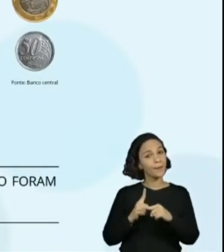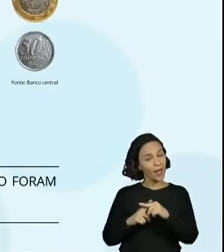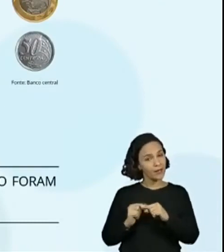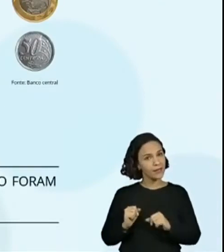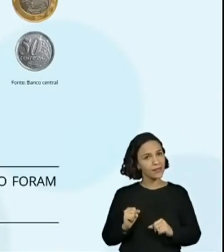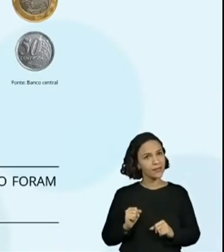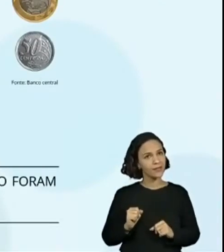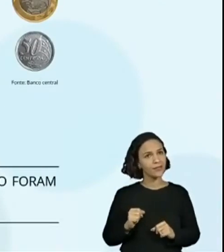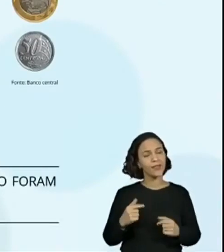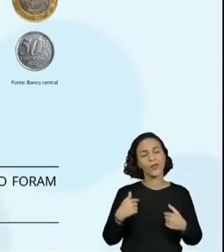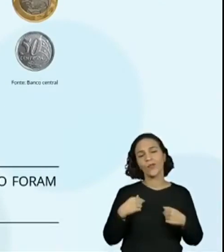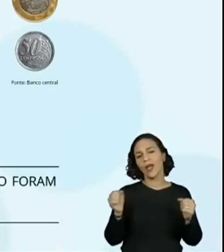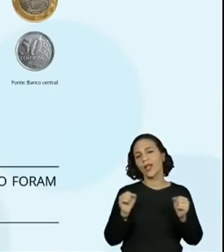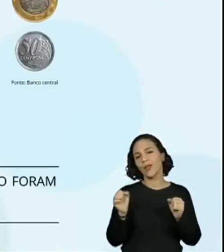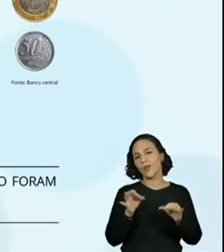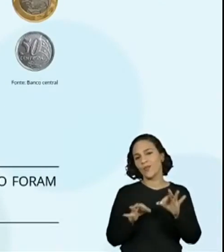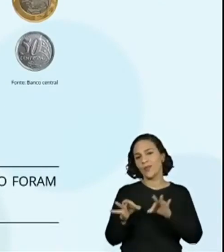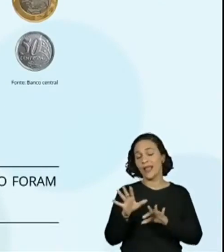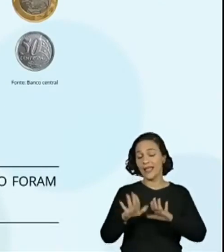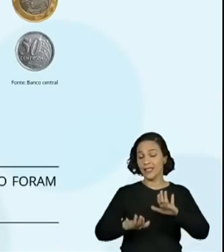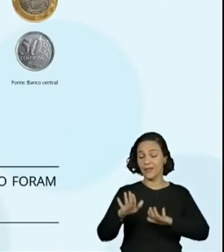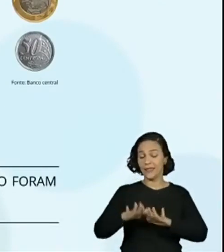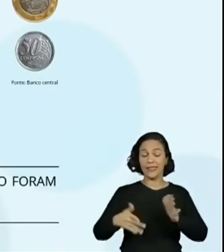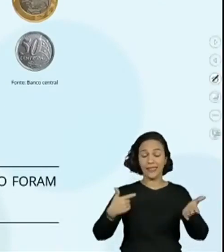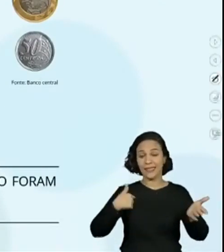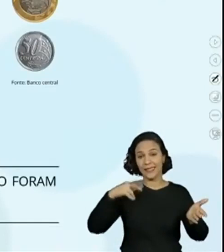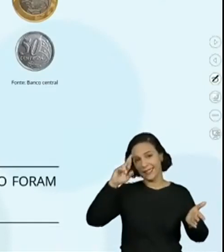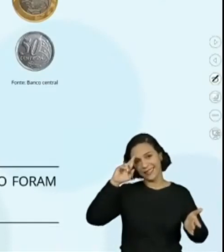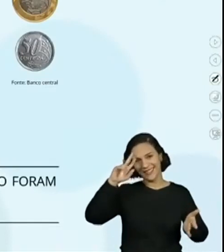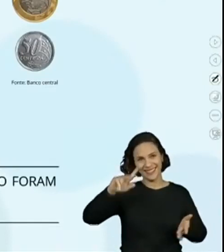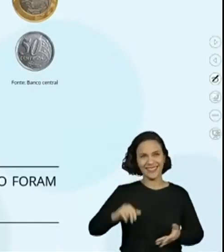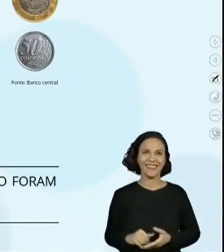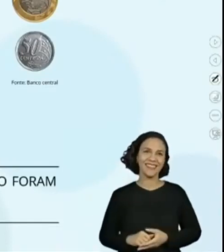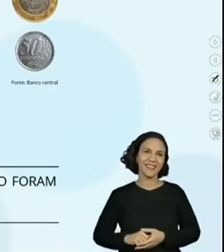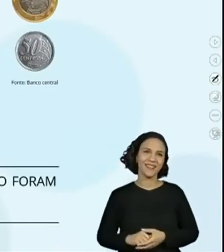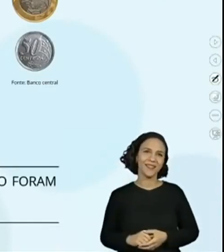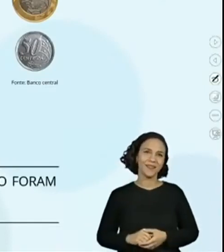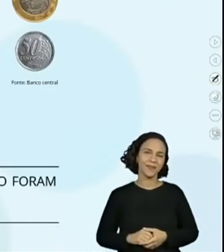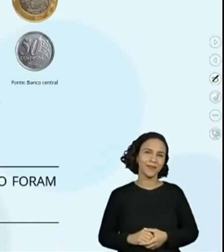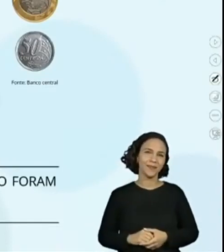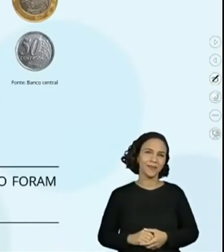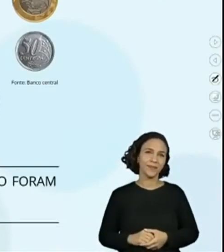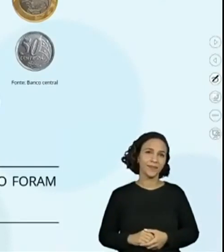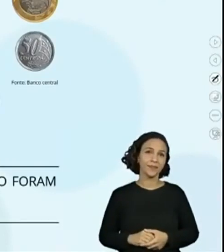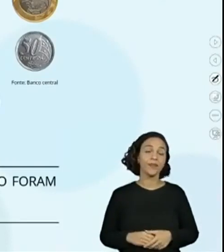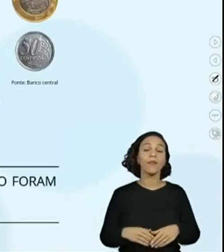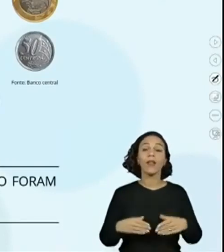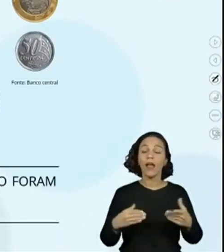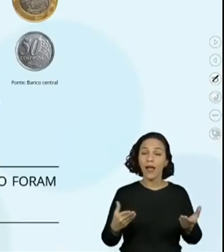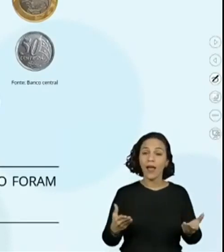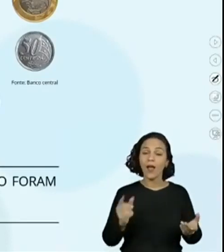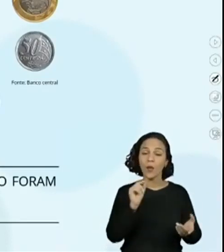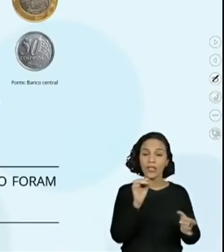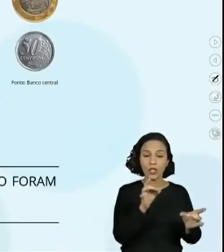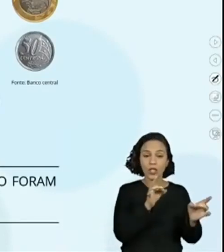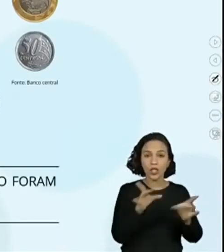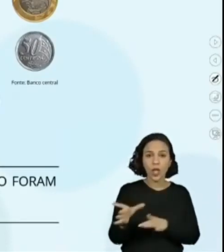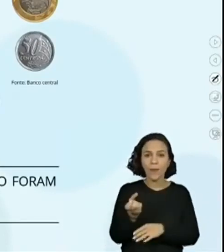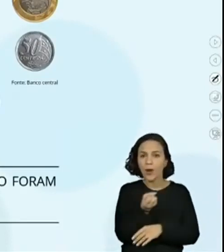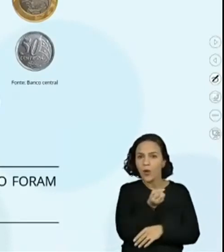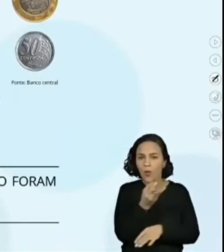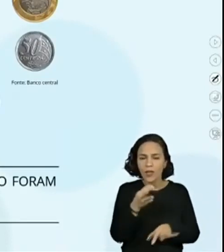A Prô adora moedas, mas às vezes... Ai. E aí a quantidade vai diminuir de sobra.